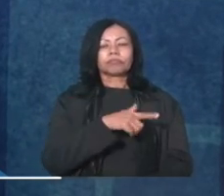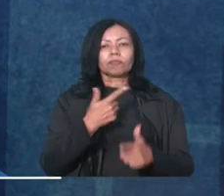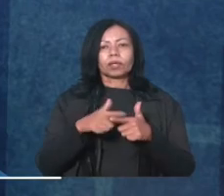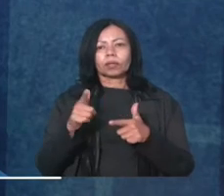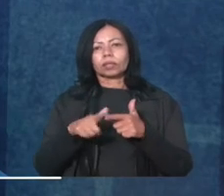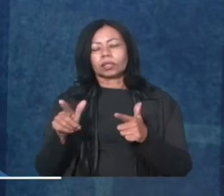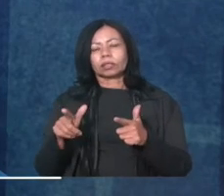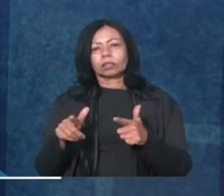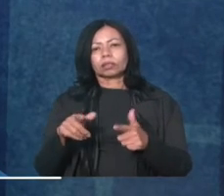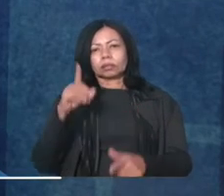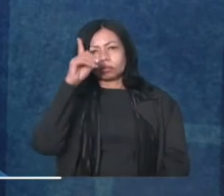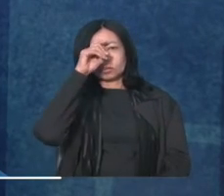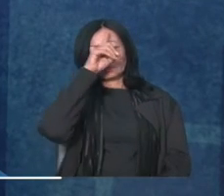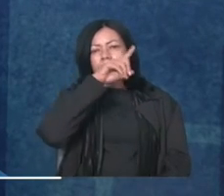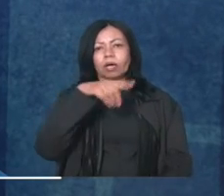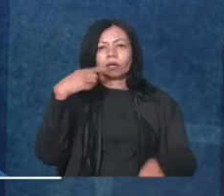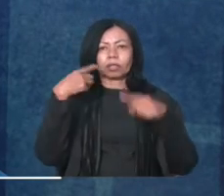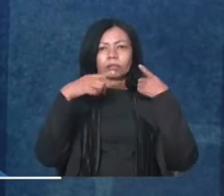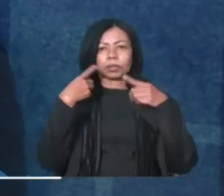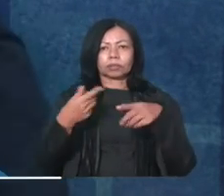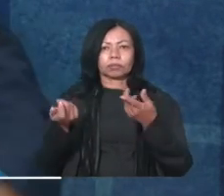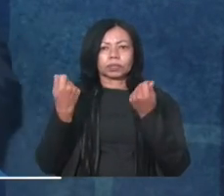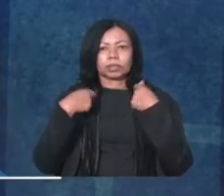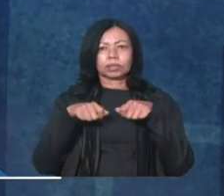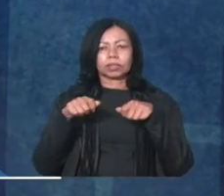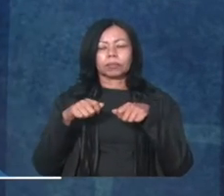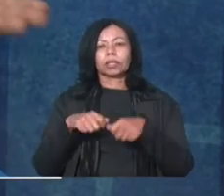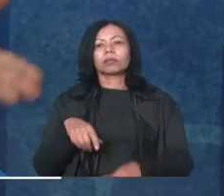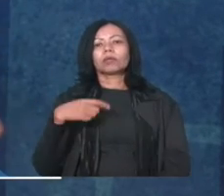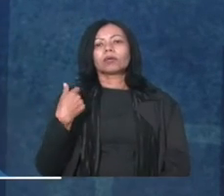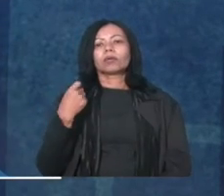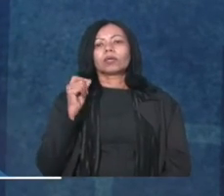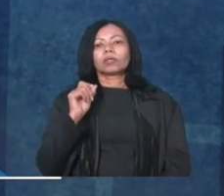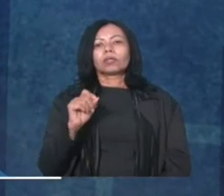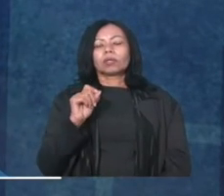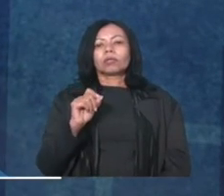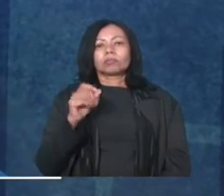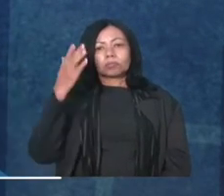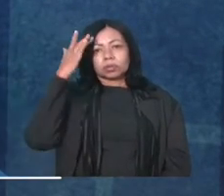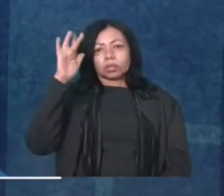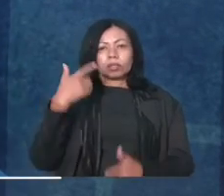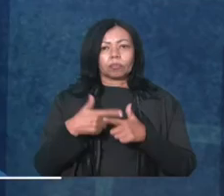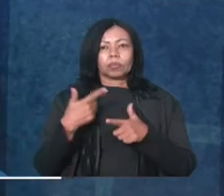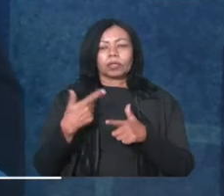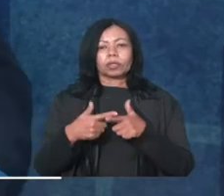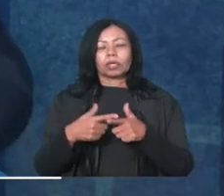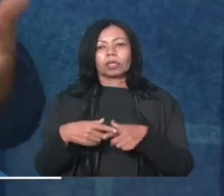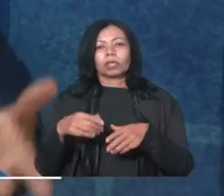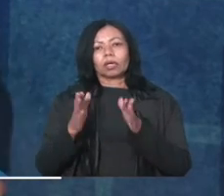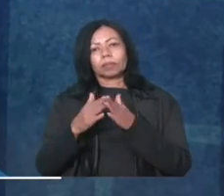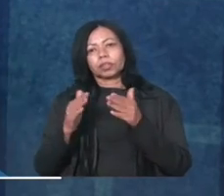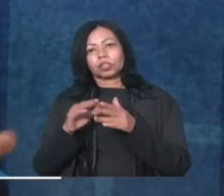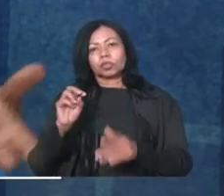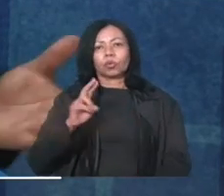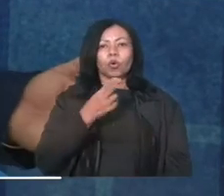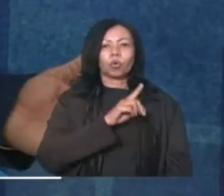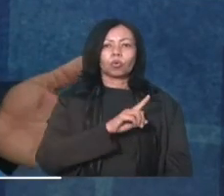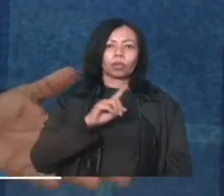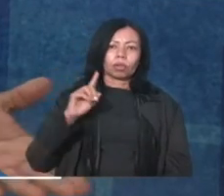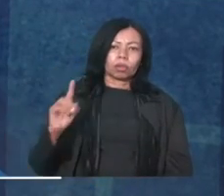devido a tantas reclamações que viemos recebendo, por não sei o porquê, a pedido ou não,